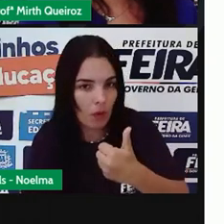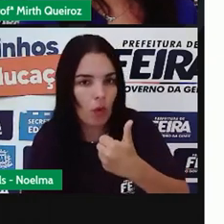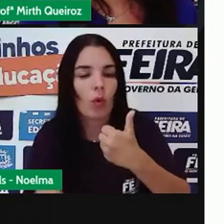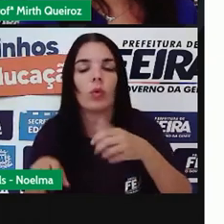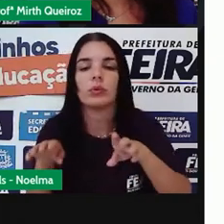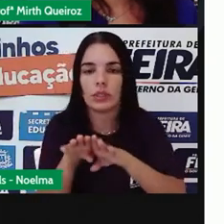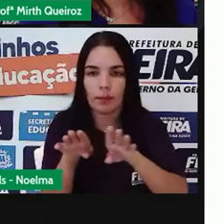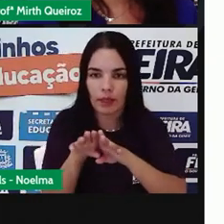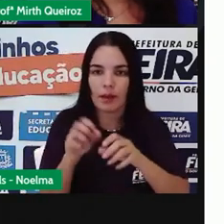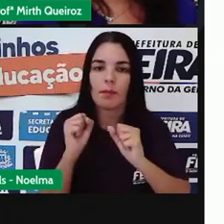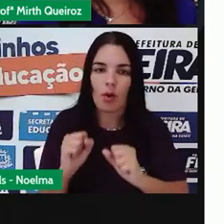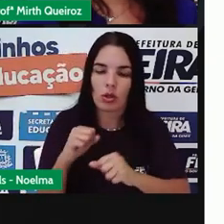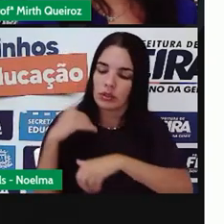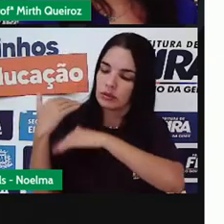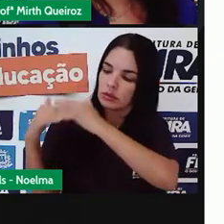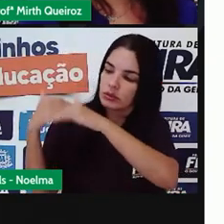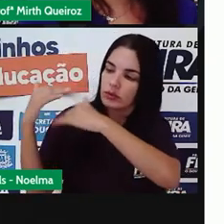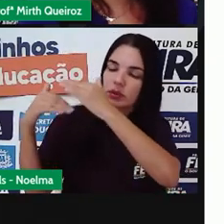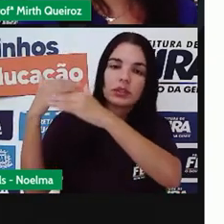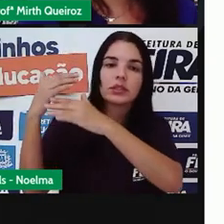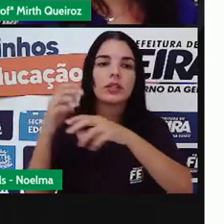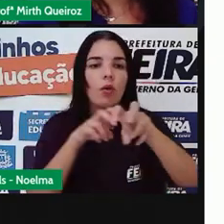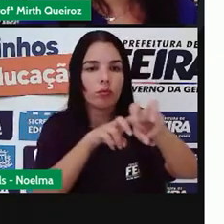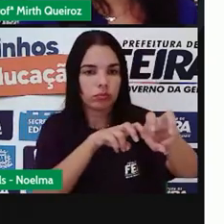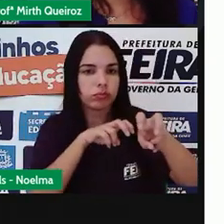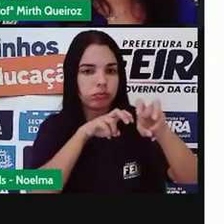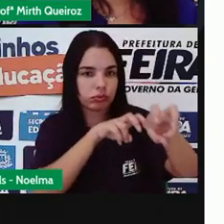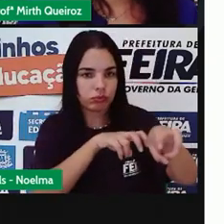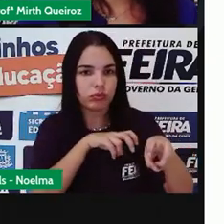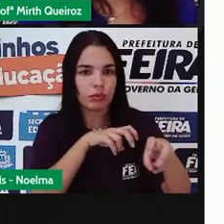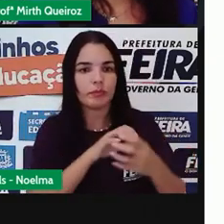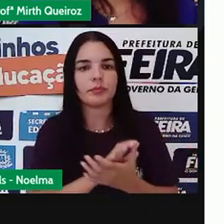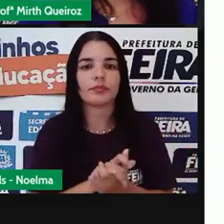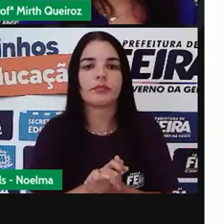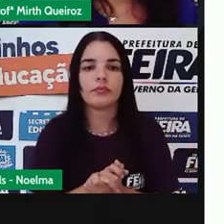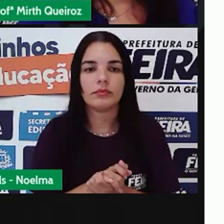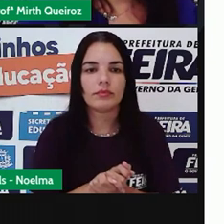sim, o desenvolvimento aí dessa vegetação. Certo?